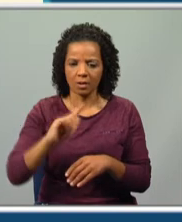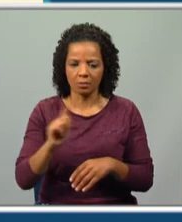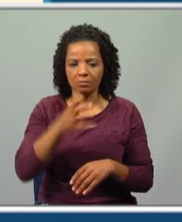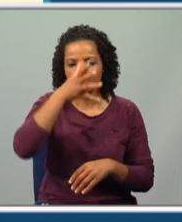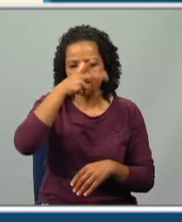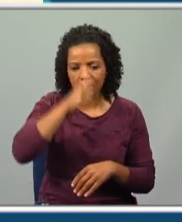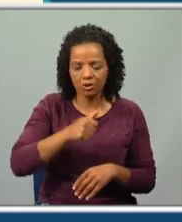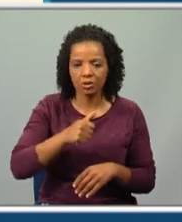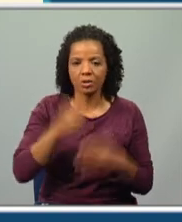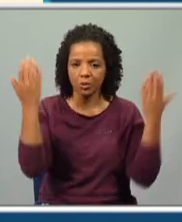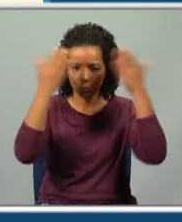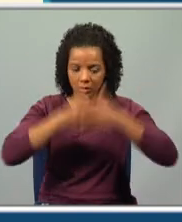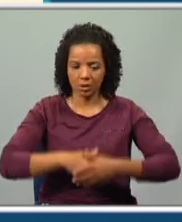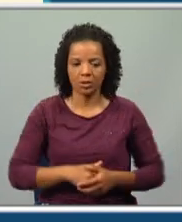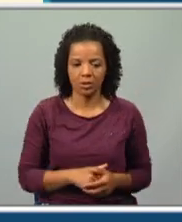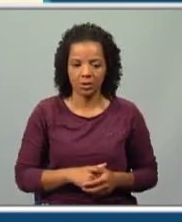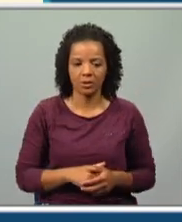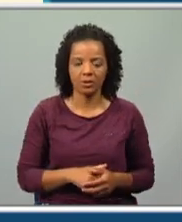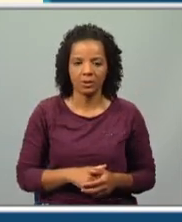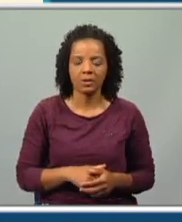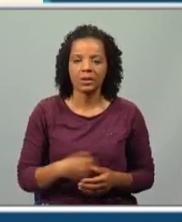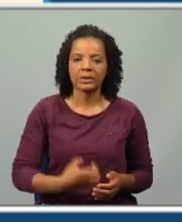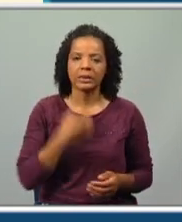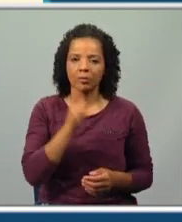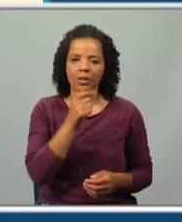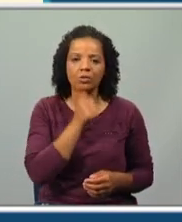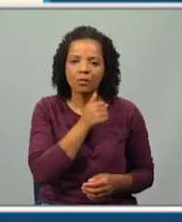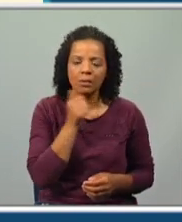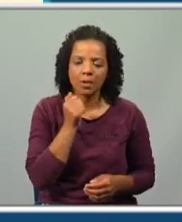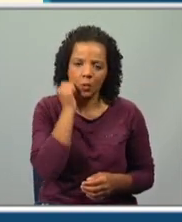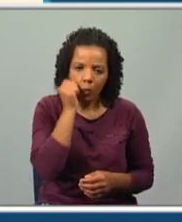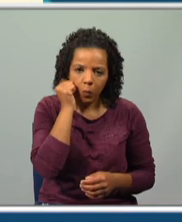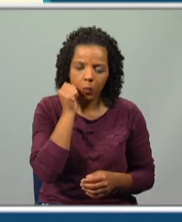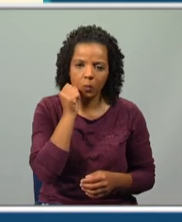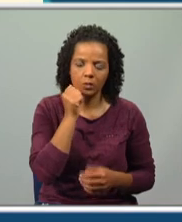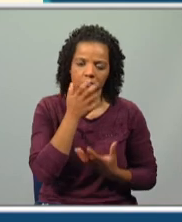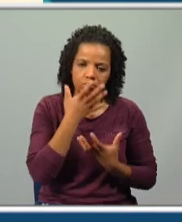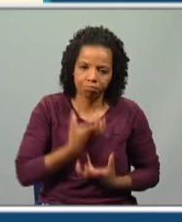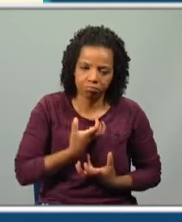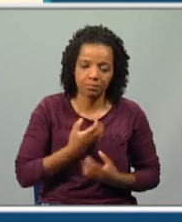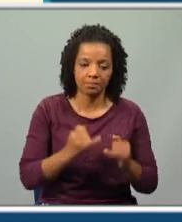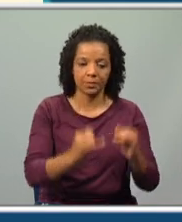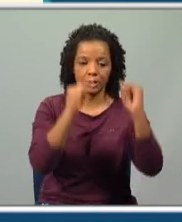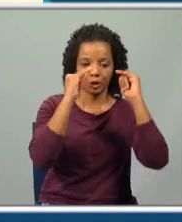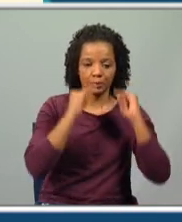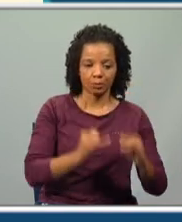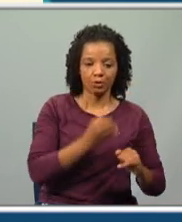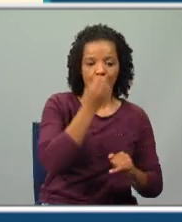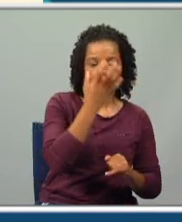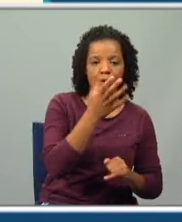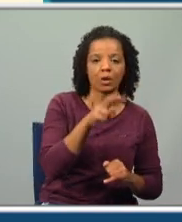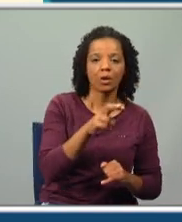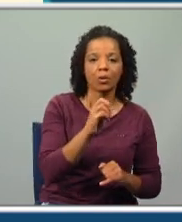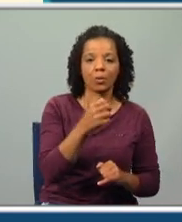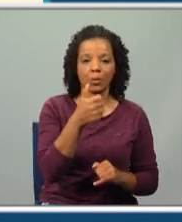triste notícia, trazendo amarga, com o sentido de sofrimento, de dor, de amargura. Depois, entre a flor da sua